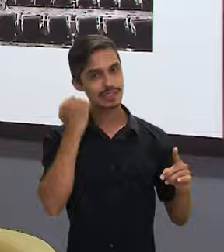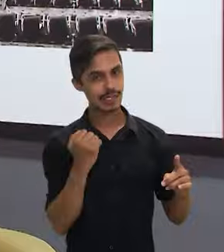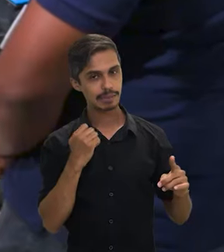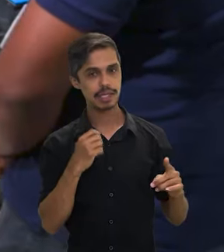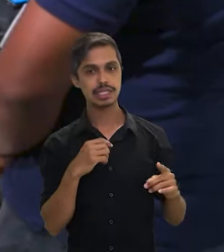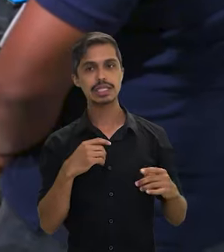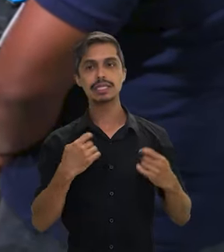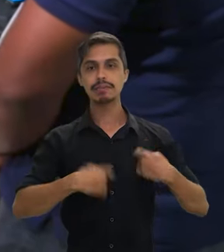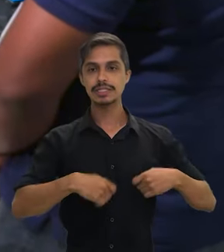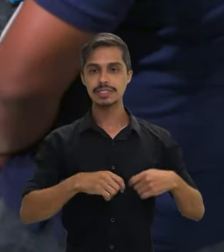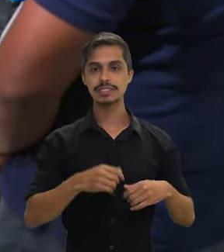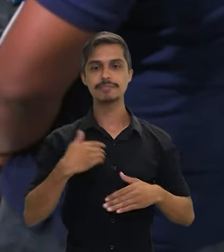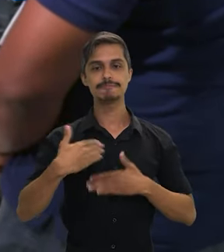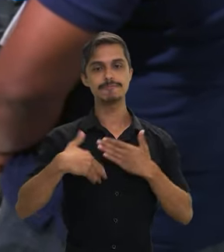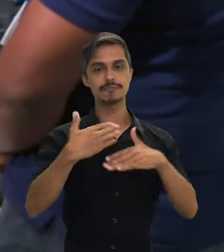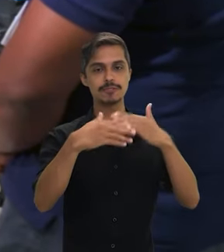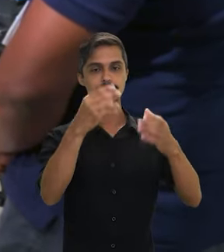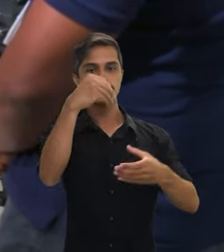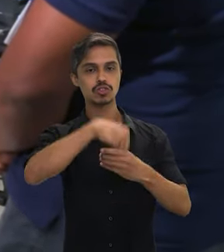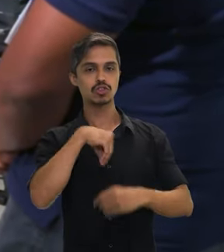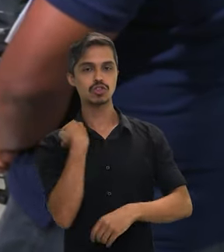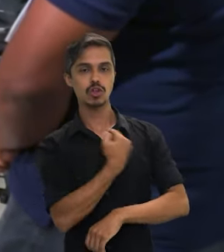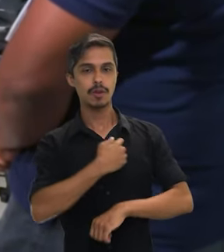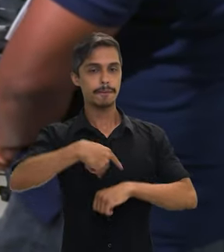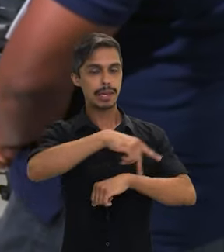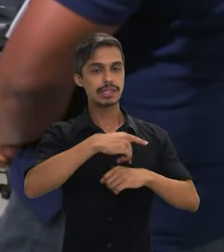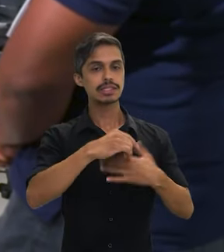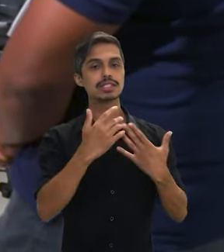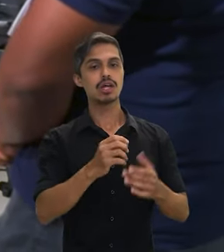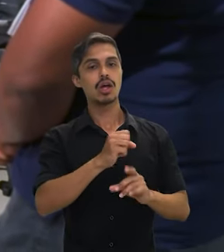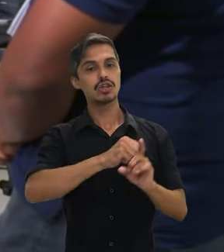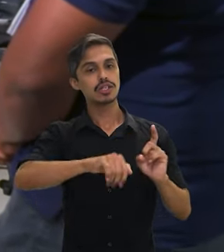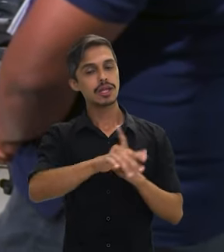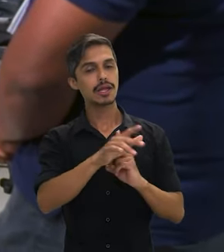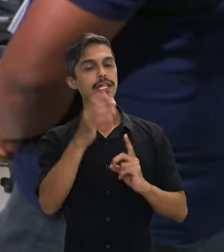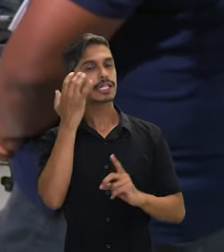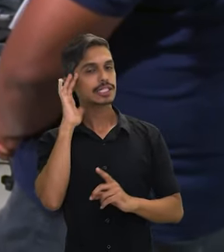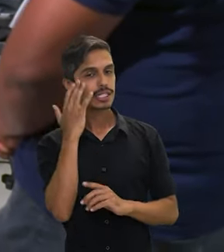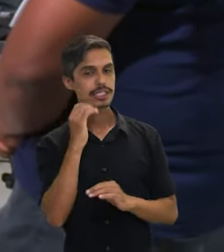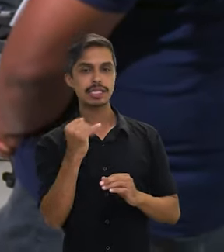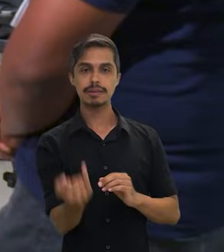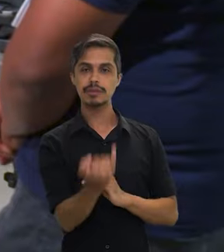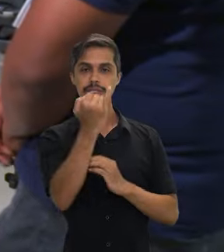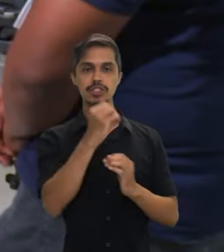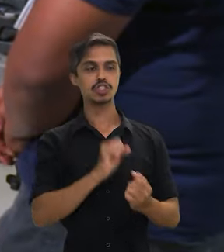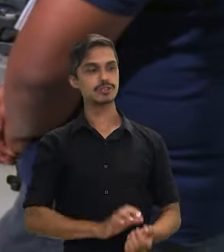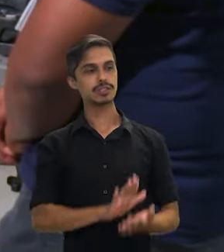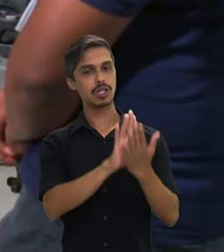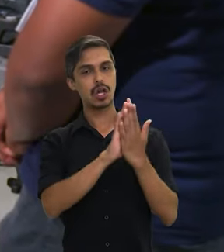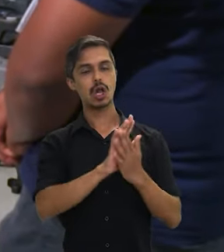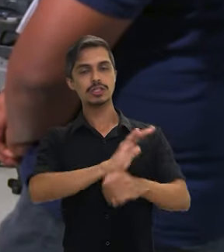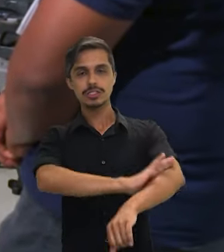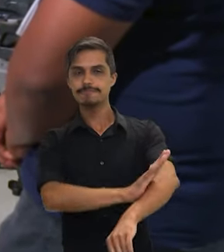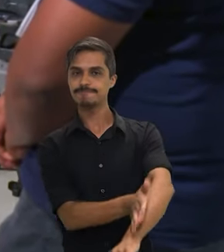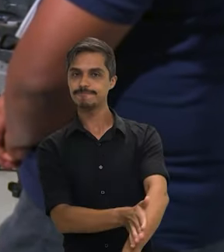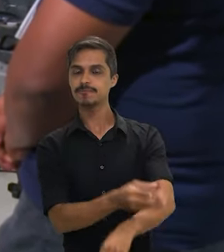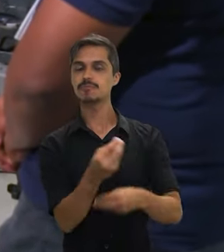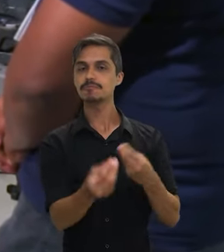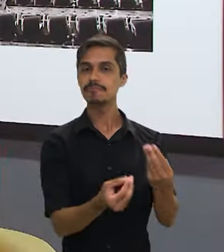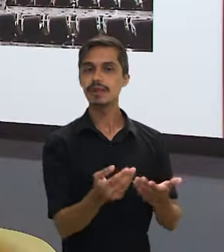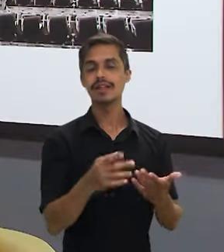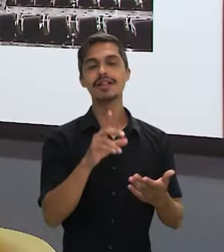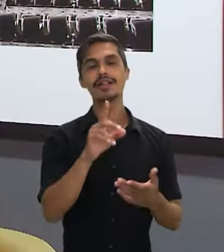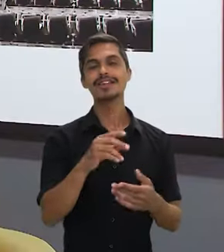sabe que a gente tem que muito caminhar no nosso país para que a sociedade entenda a importância de falar do combate ao racismo, para que a sociedade entenda